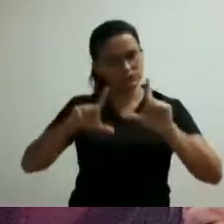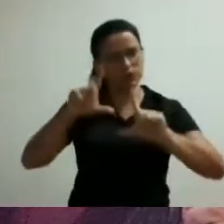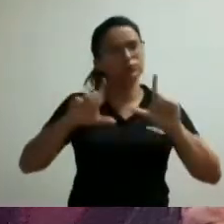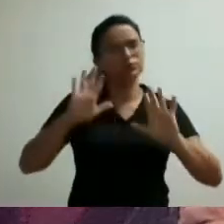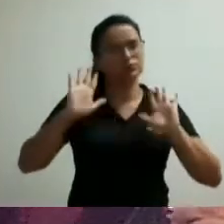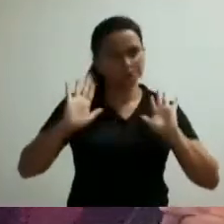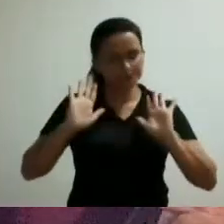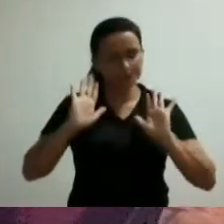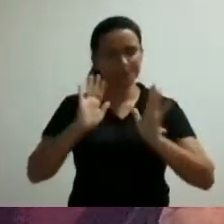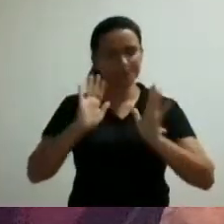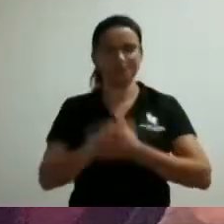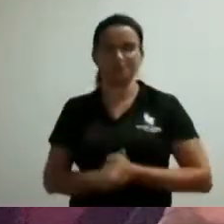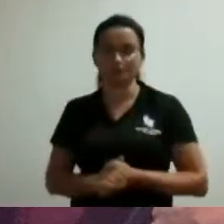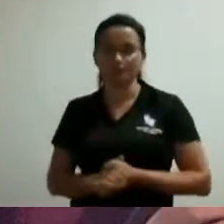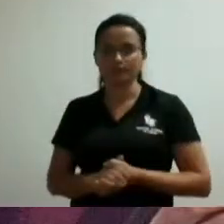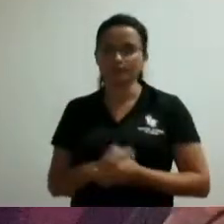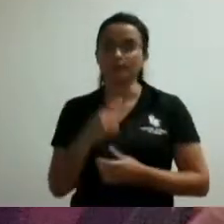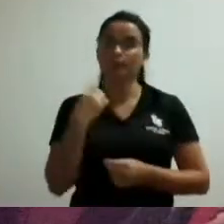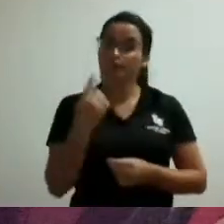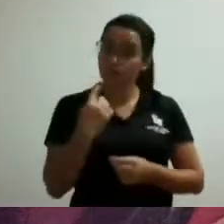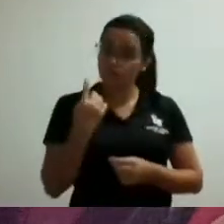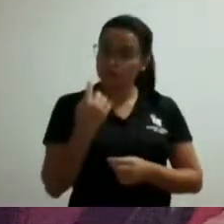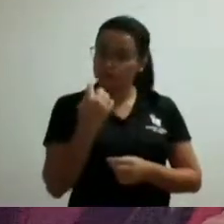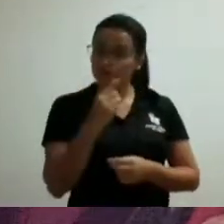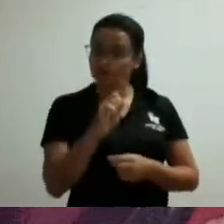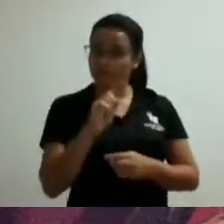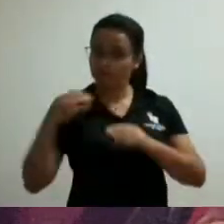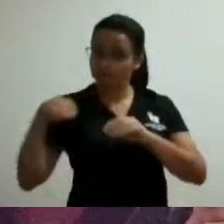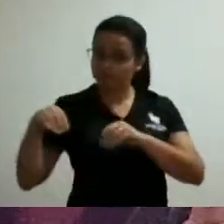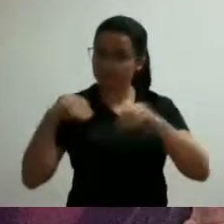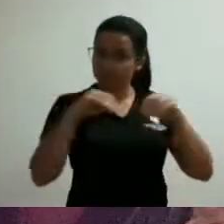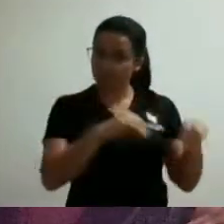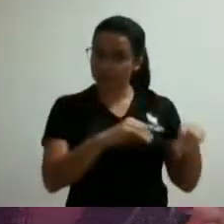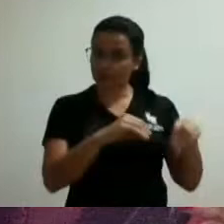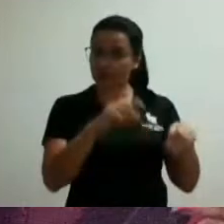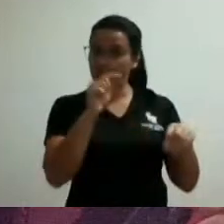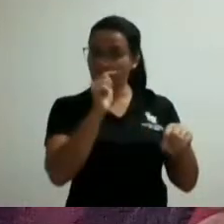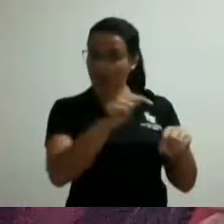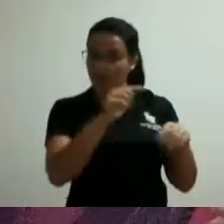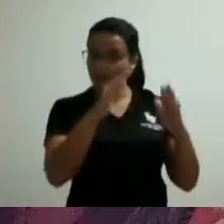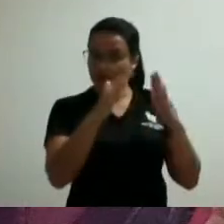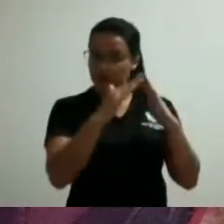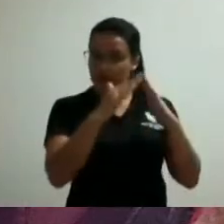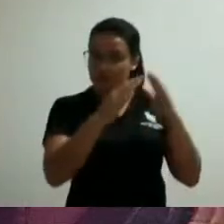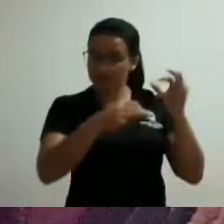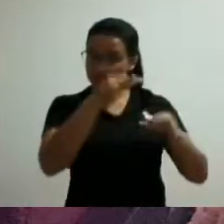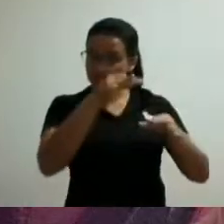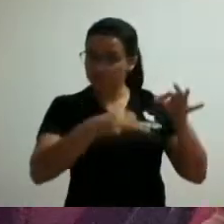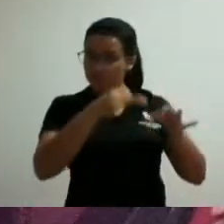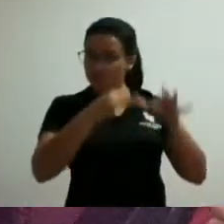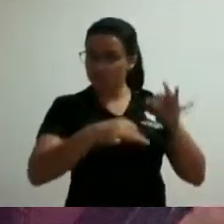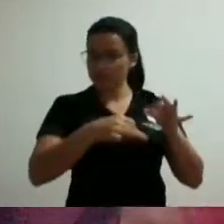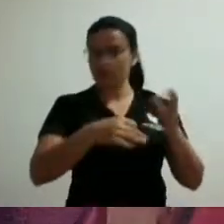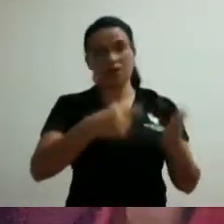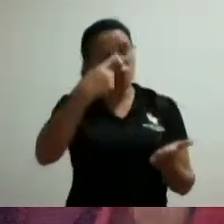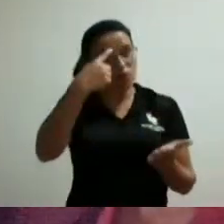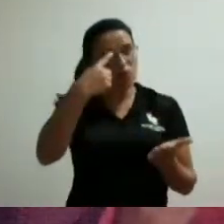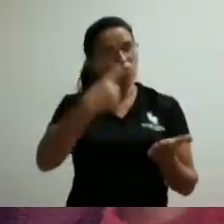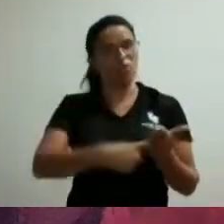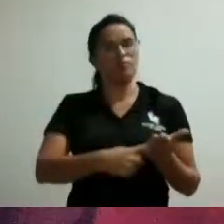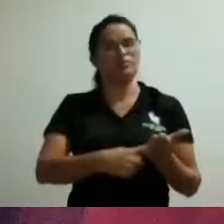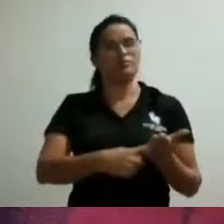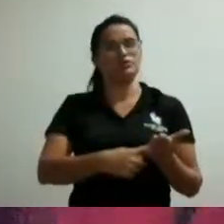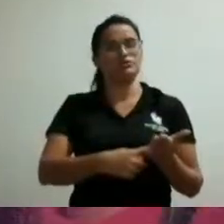nós faremos a transferência para o fórum Benjamin Colucci é palavra dada para o governador do estado Romeu Zema